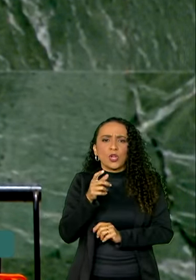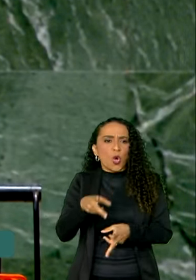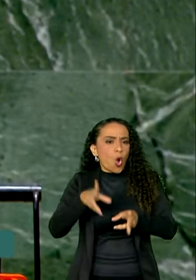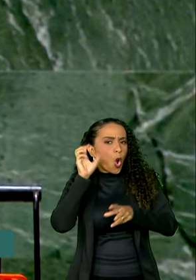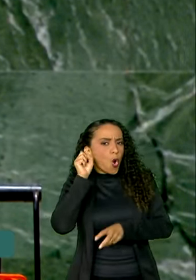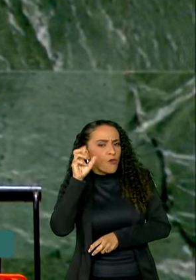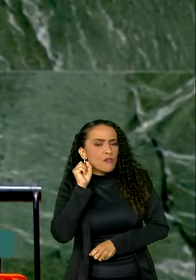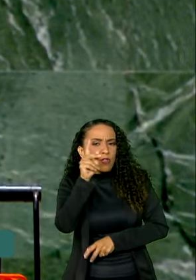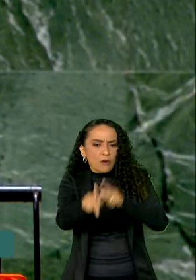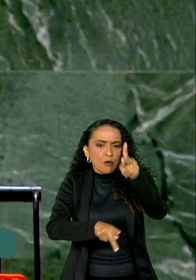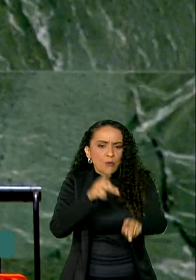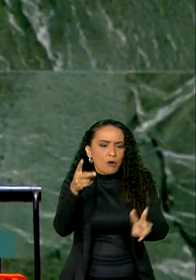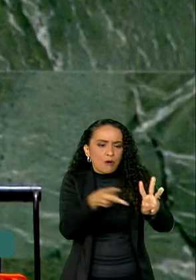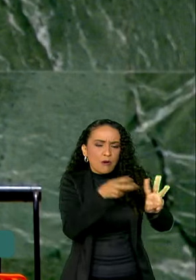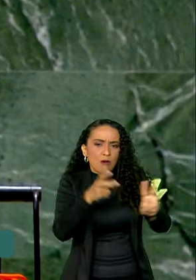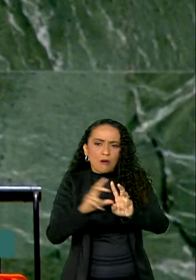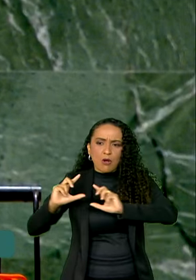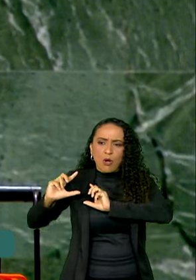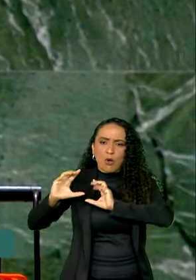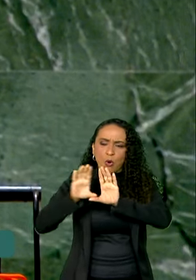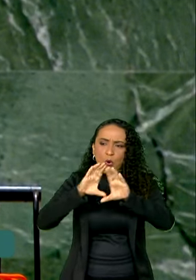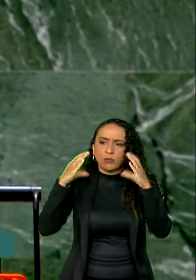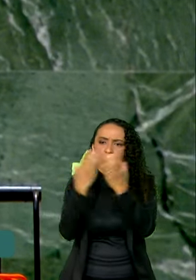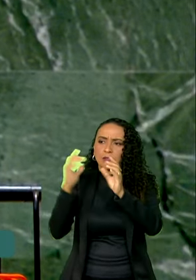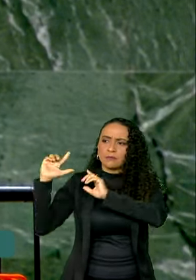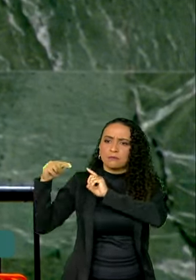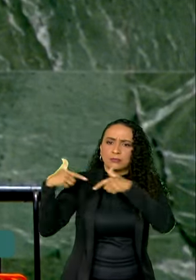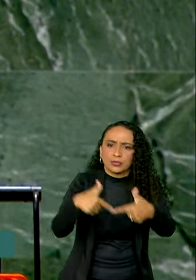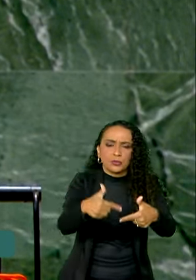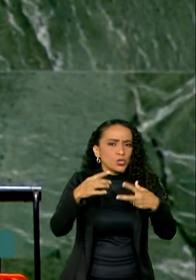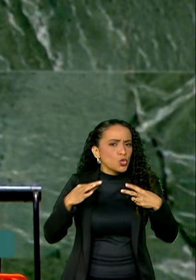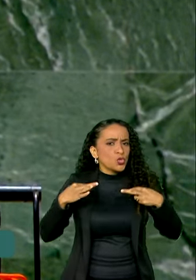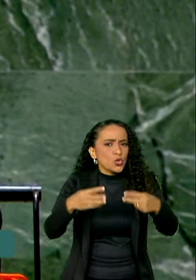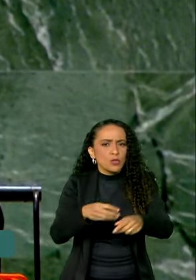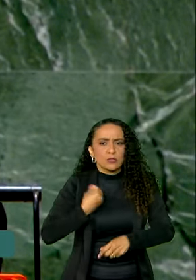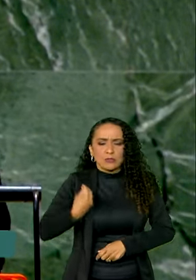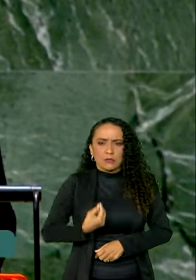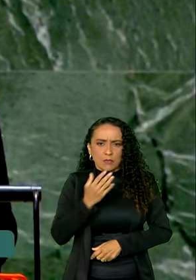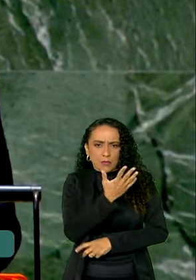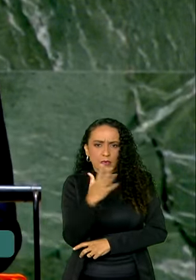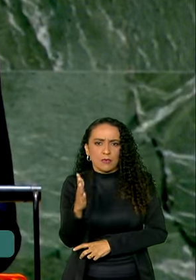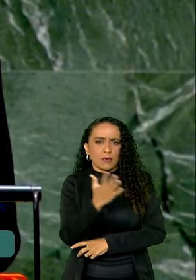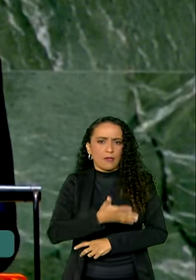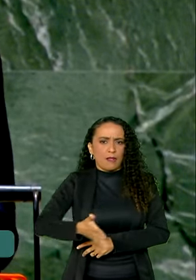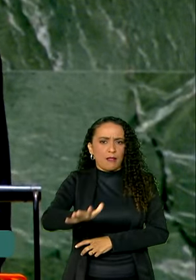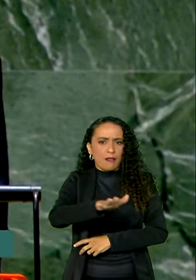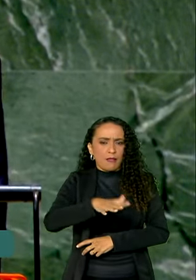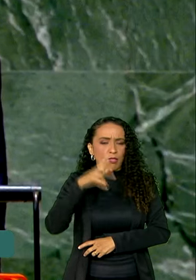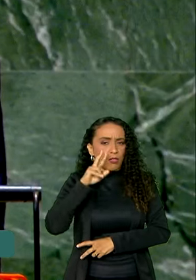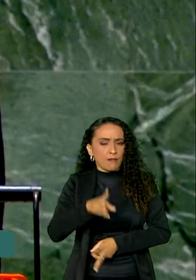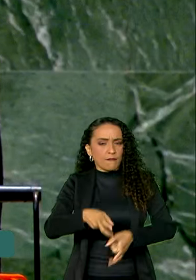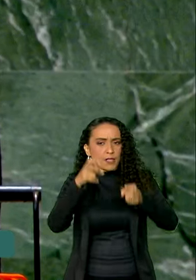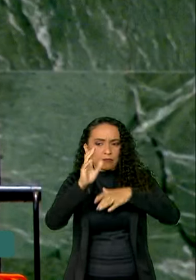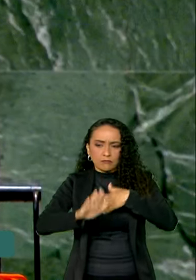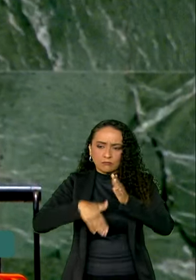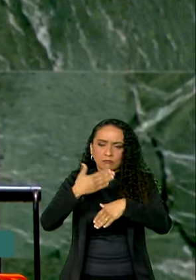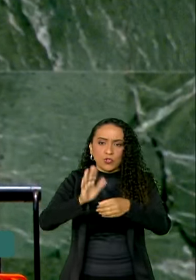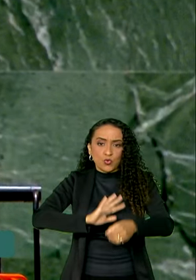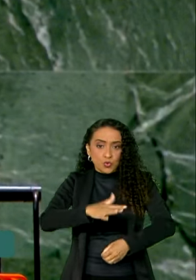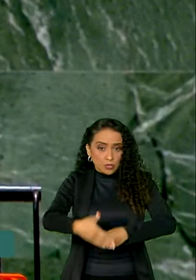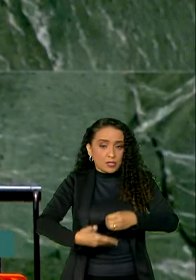indígenas, comunidades tradicionais e todos aqueles que vivem nelas. Nossa visão de desenvolvimento